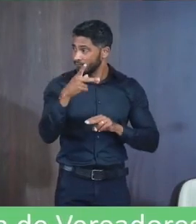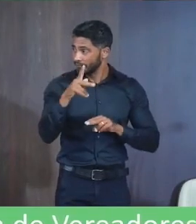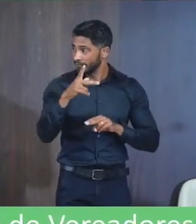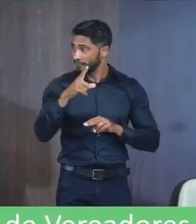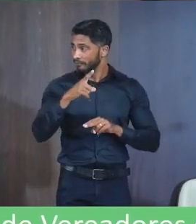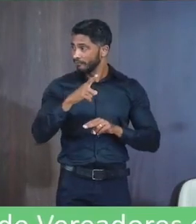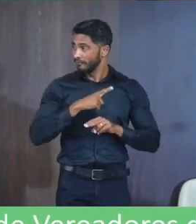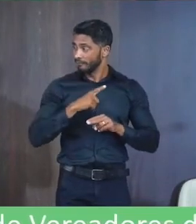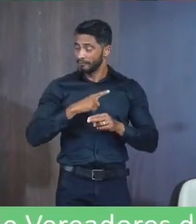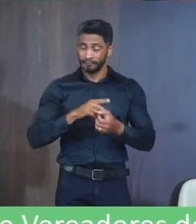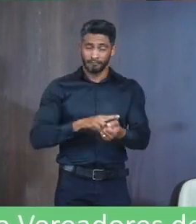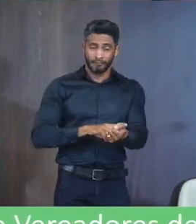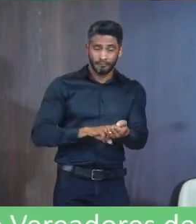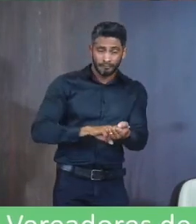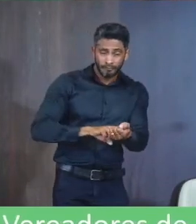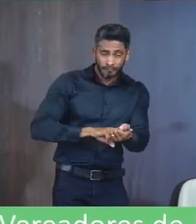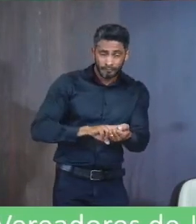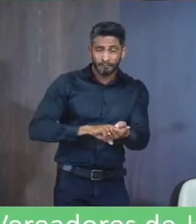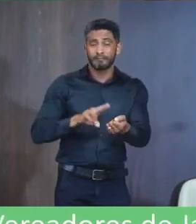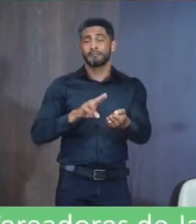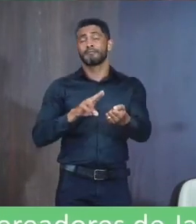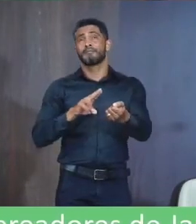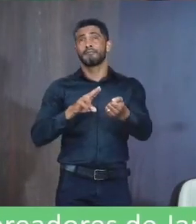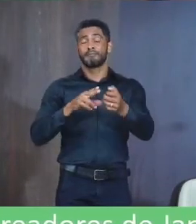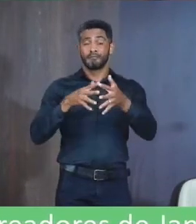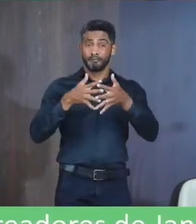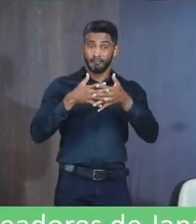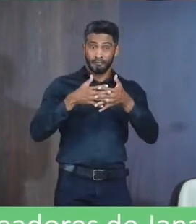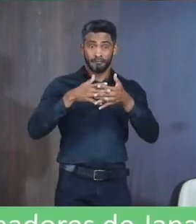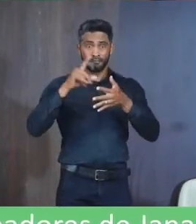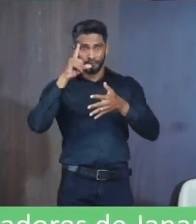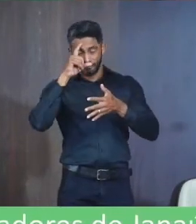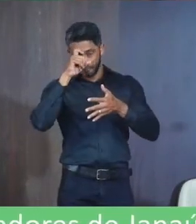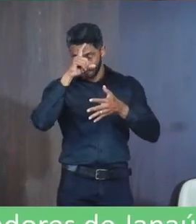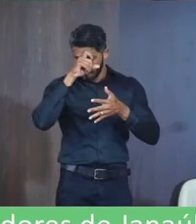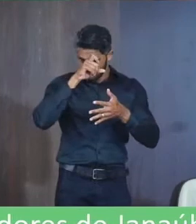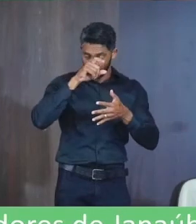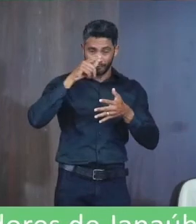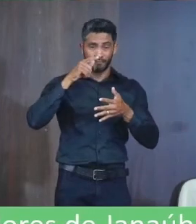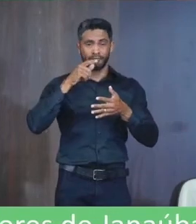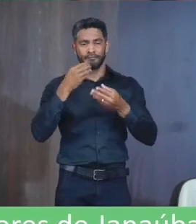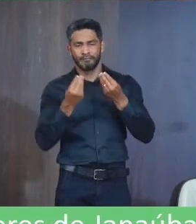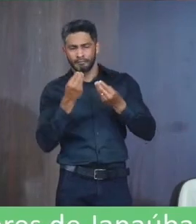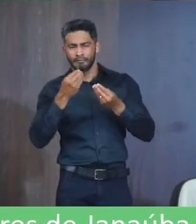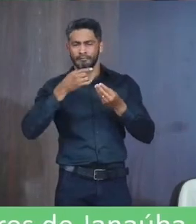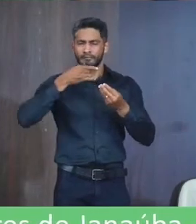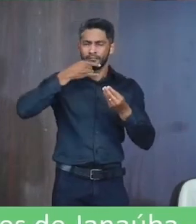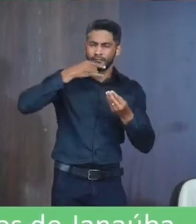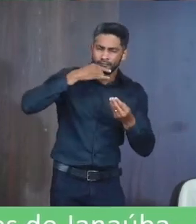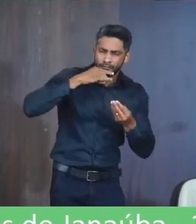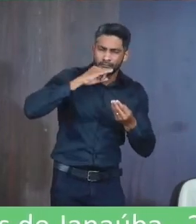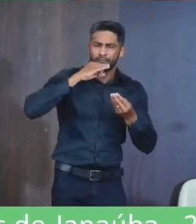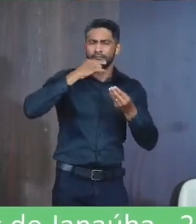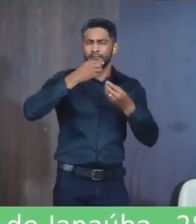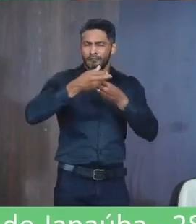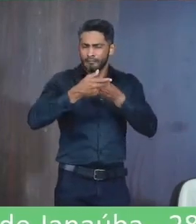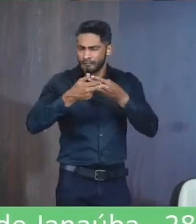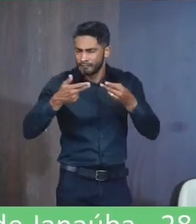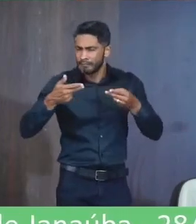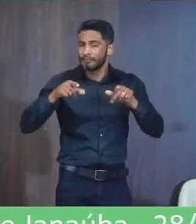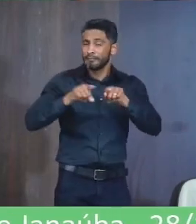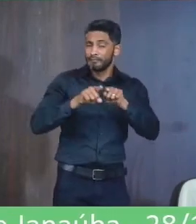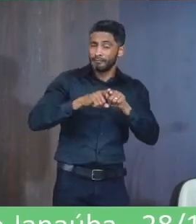tem Uns vícios Mais complexos Mais difíceis De ser superado Como o álcool Como as drogas Isso